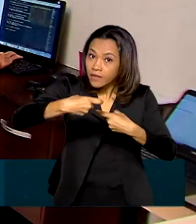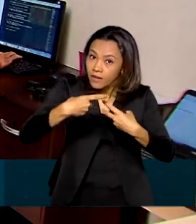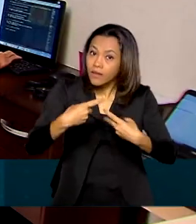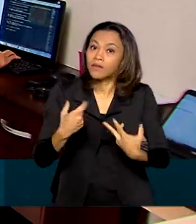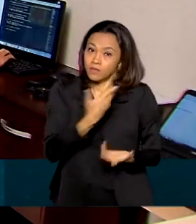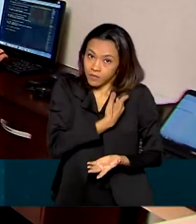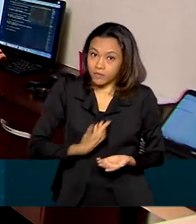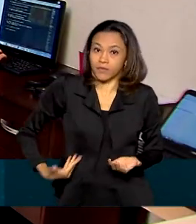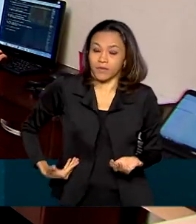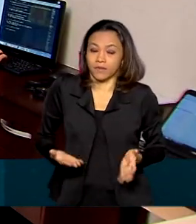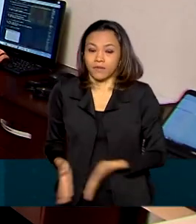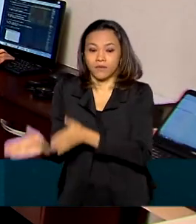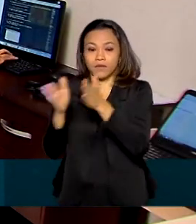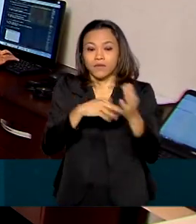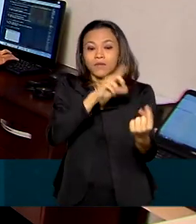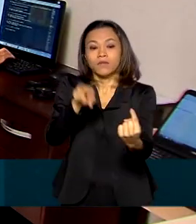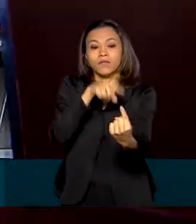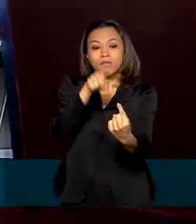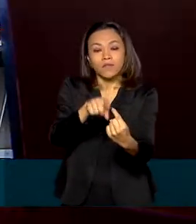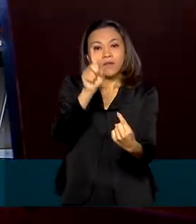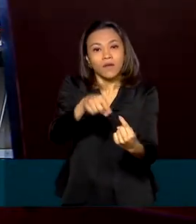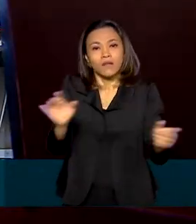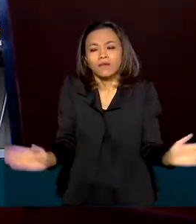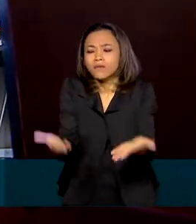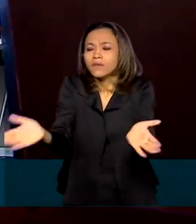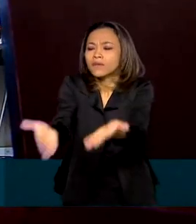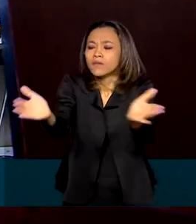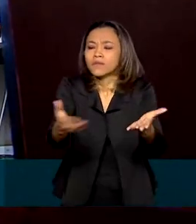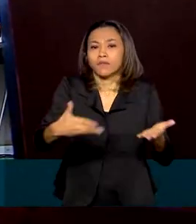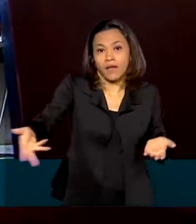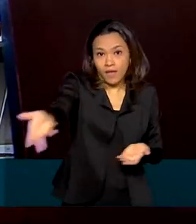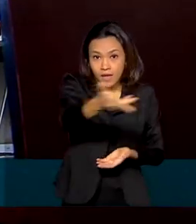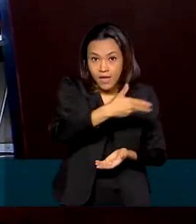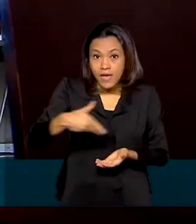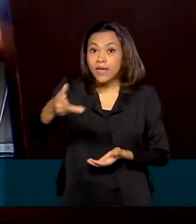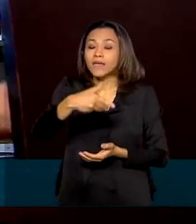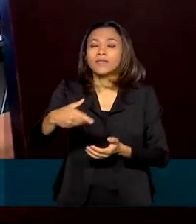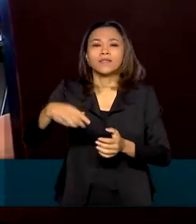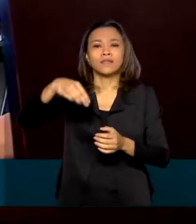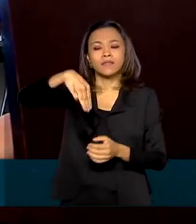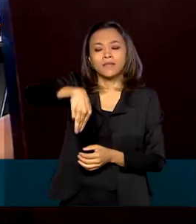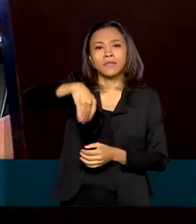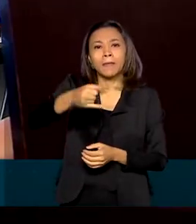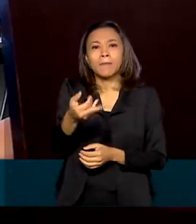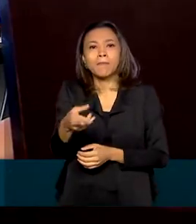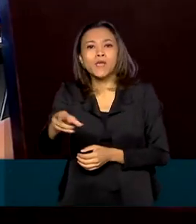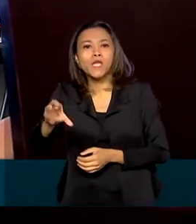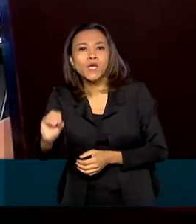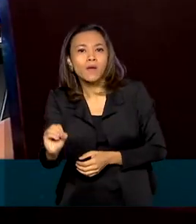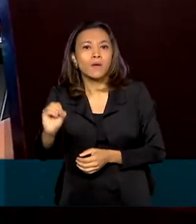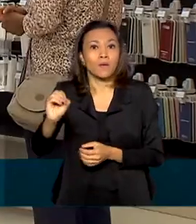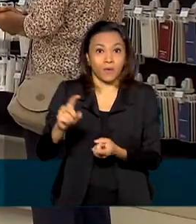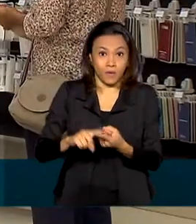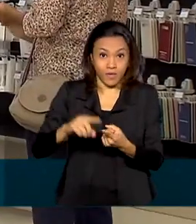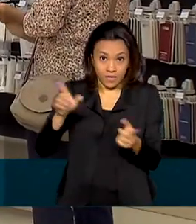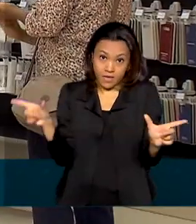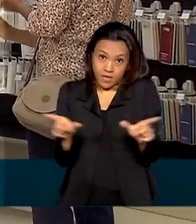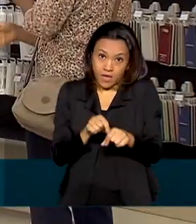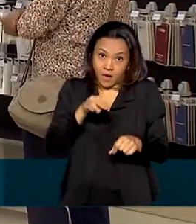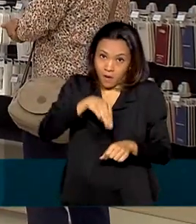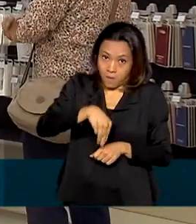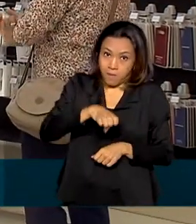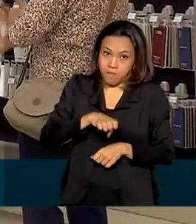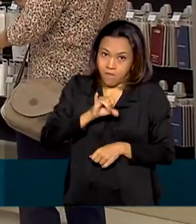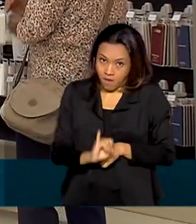é facilitar e incentivar ainda mais a participação dos microempreendedores individuais, os MEIs e das